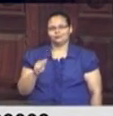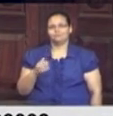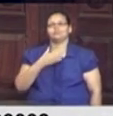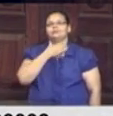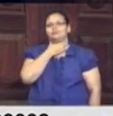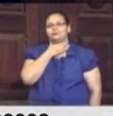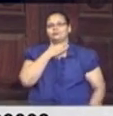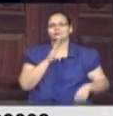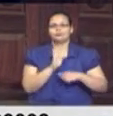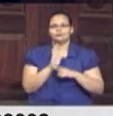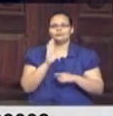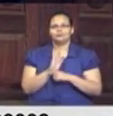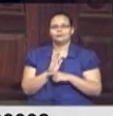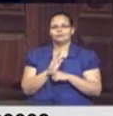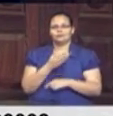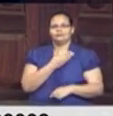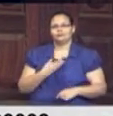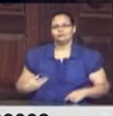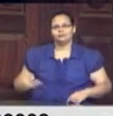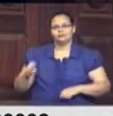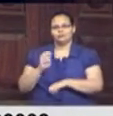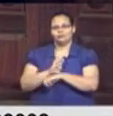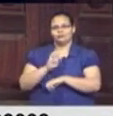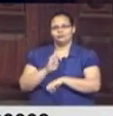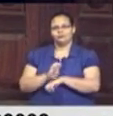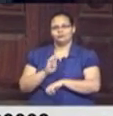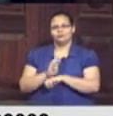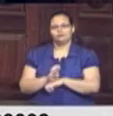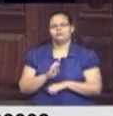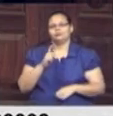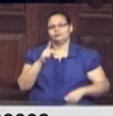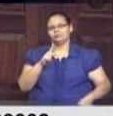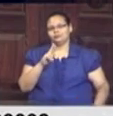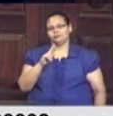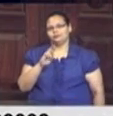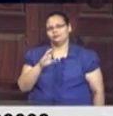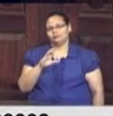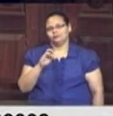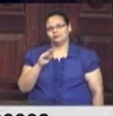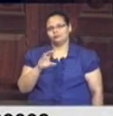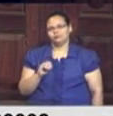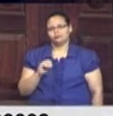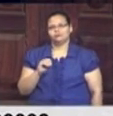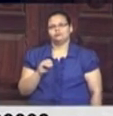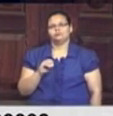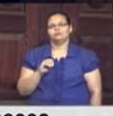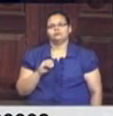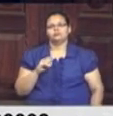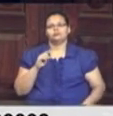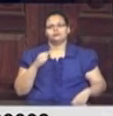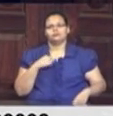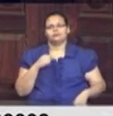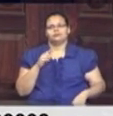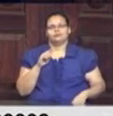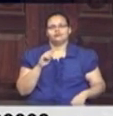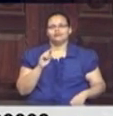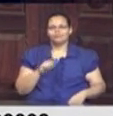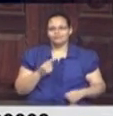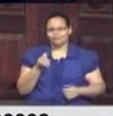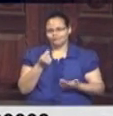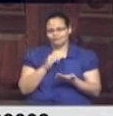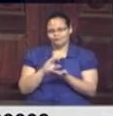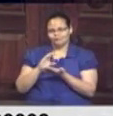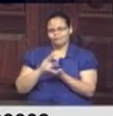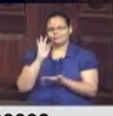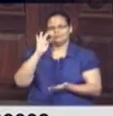tentativa do governo do Estado de precatórios, de pegar receitas futuras e